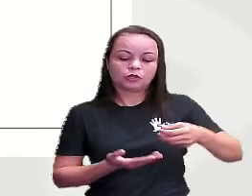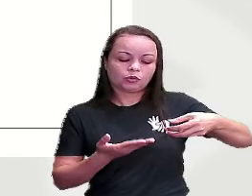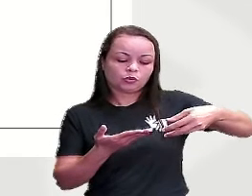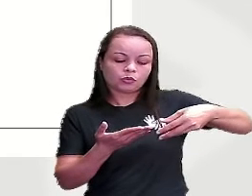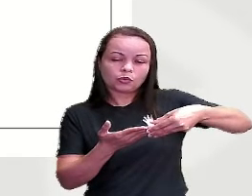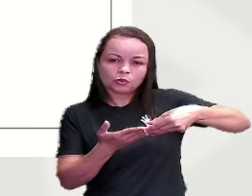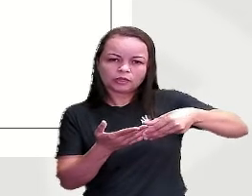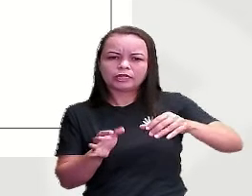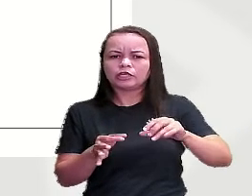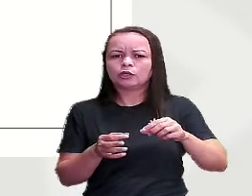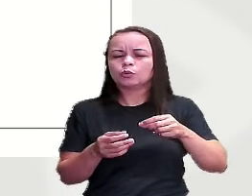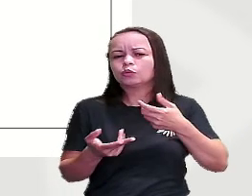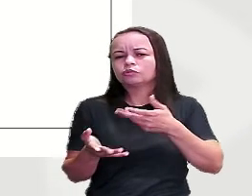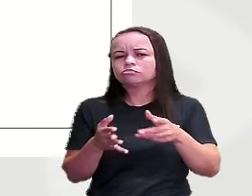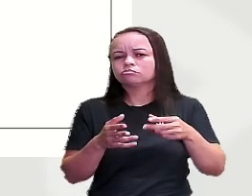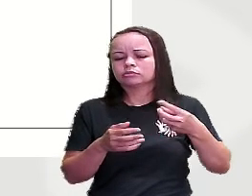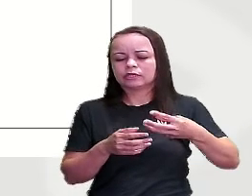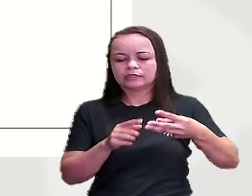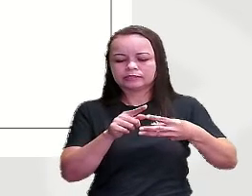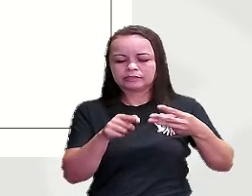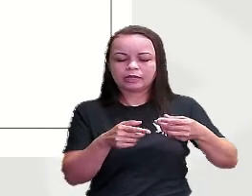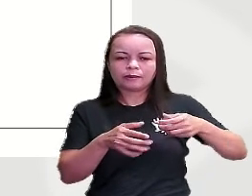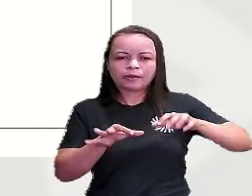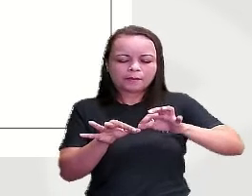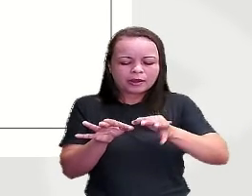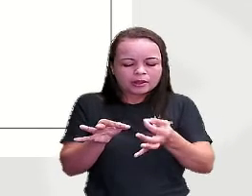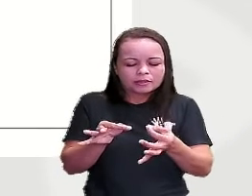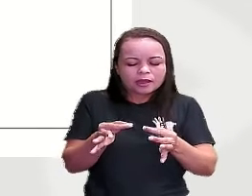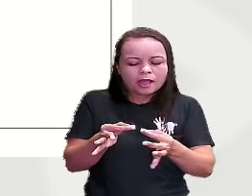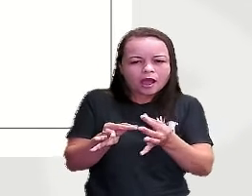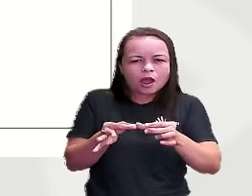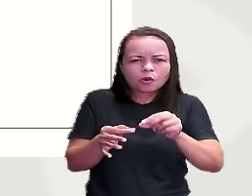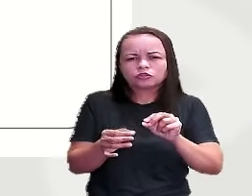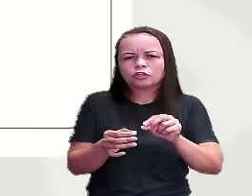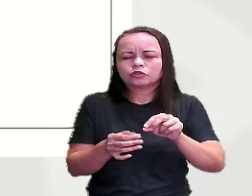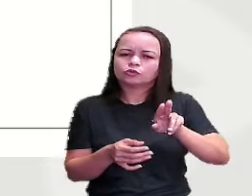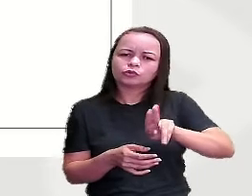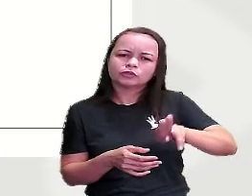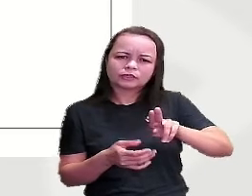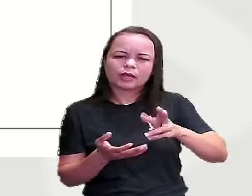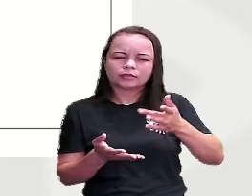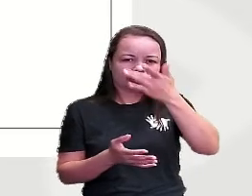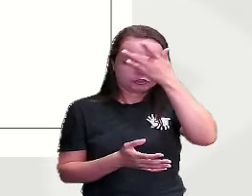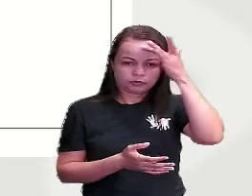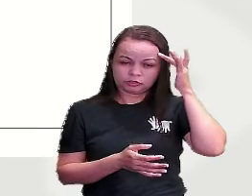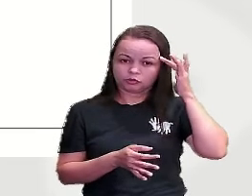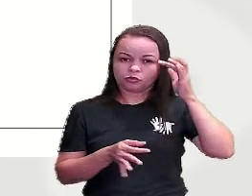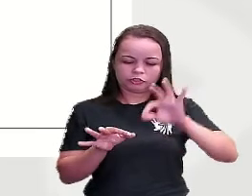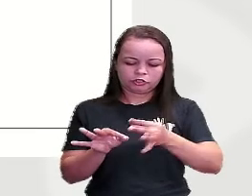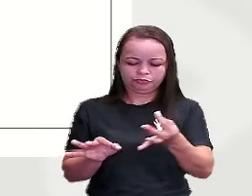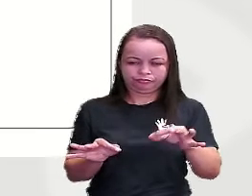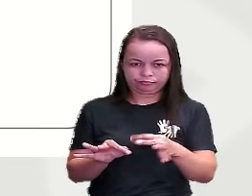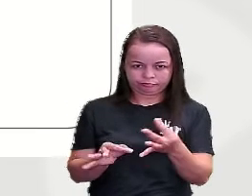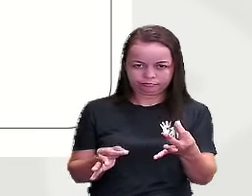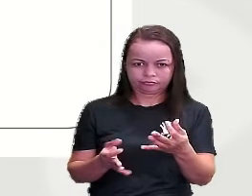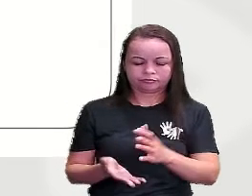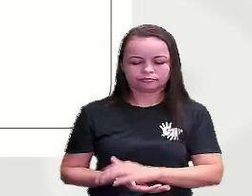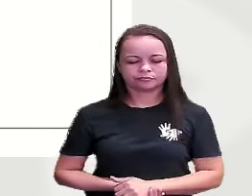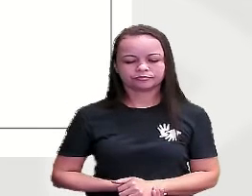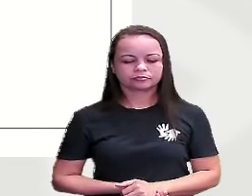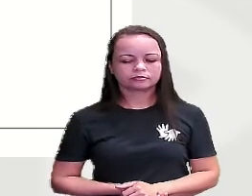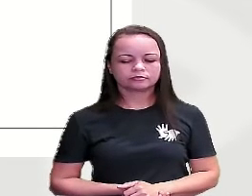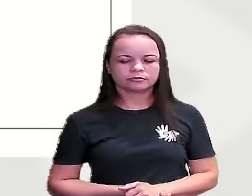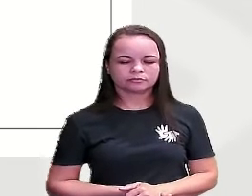conchetezinhos, né? Para poder prender a roupa Geralmente usados por costureiras Ó De que